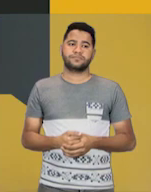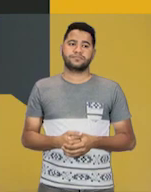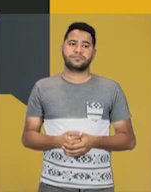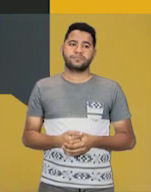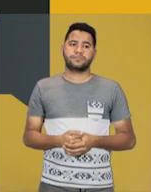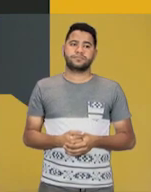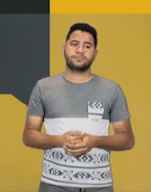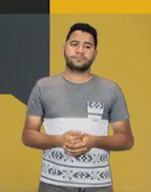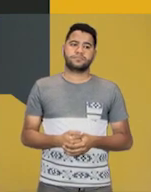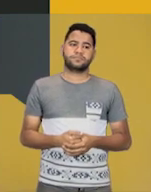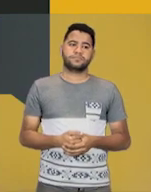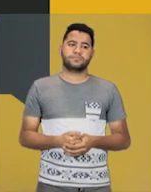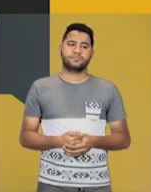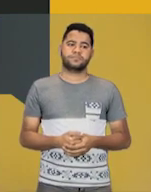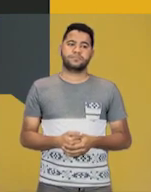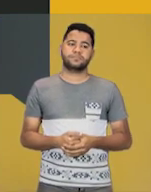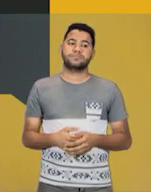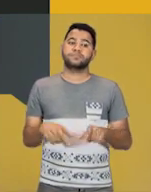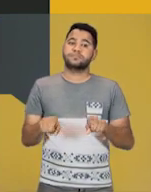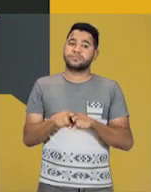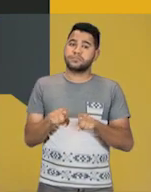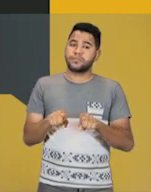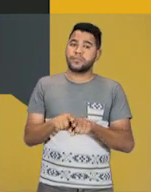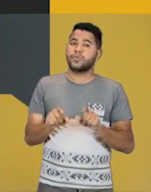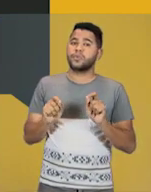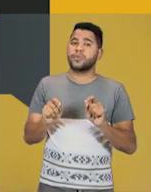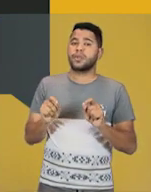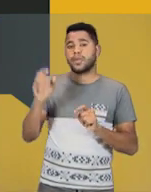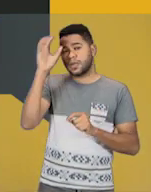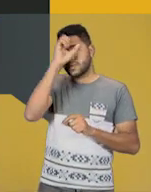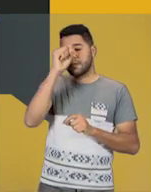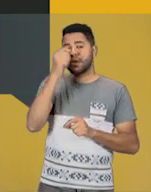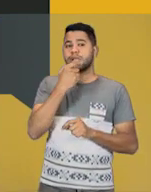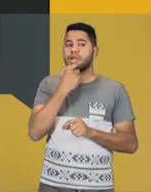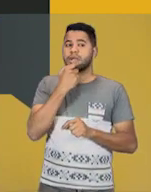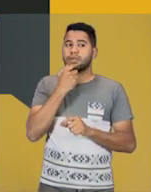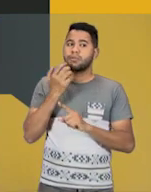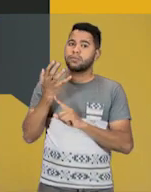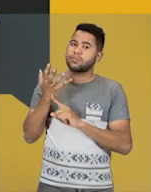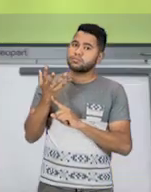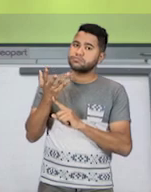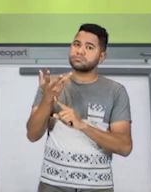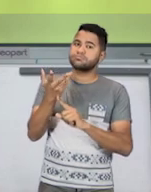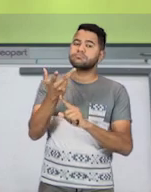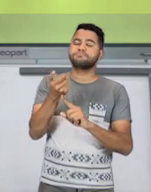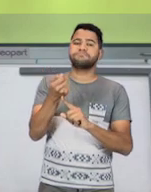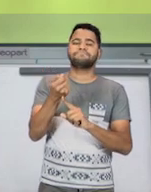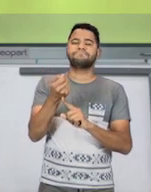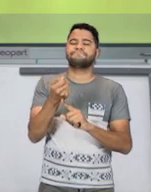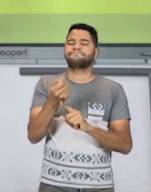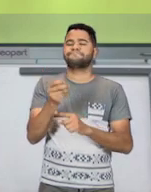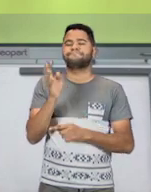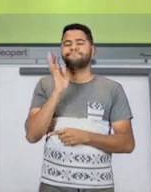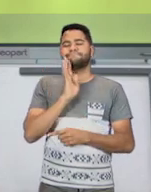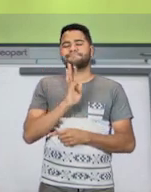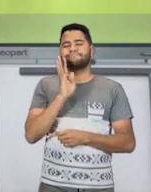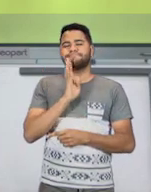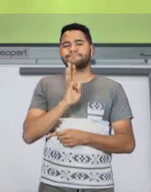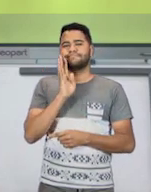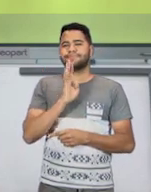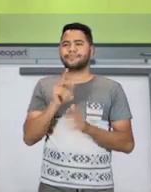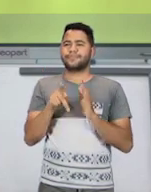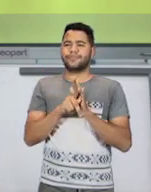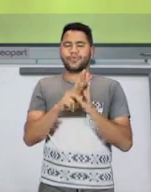Through the Arts. Também podemos aprender inglês através da ARC, pessoal. Muito legal, através das